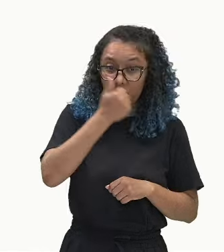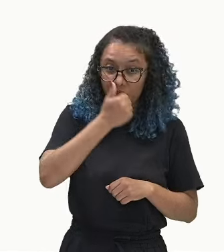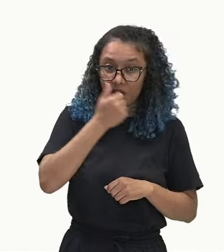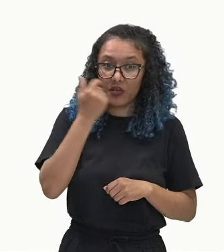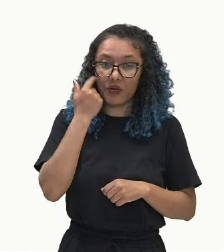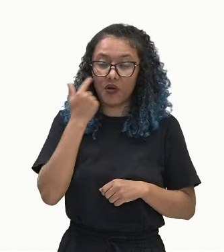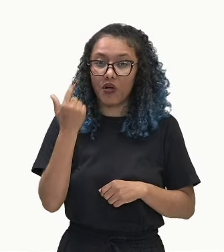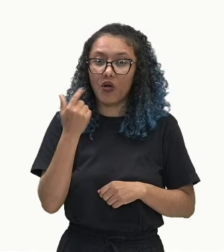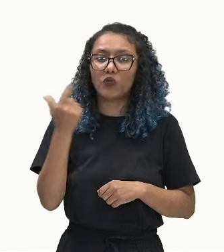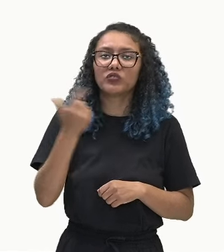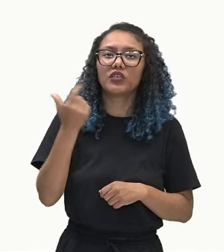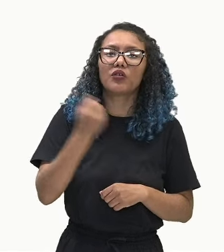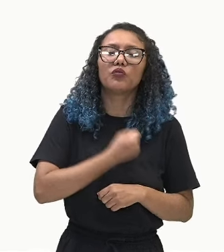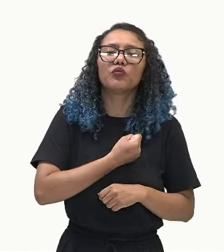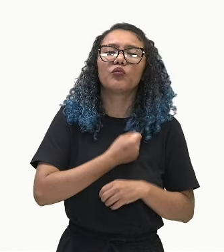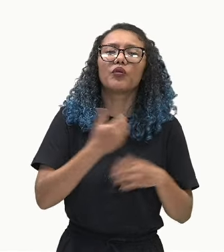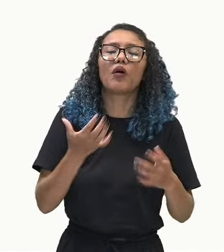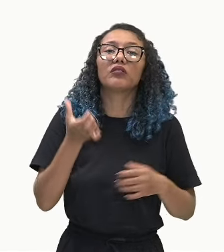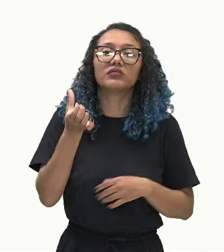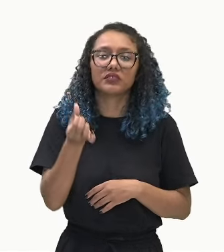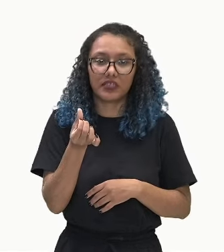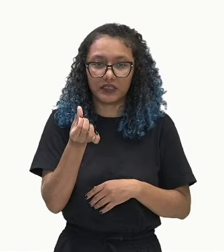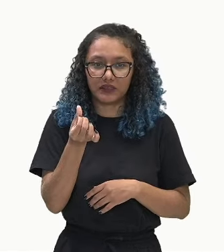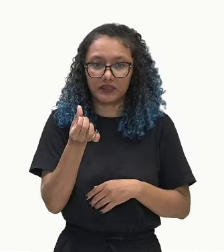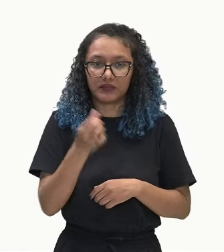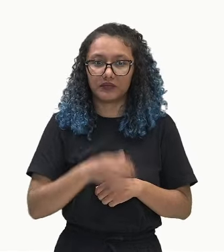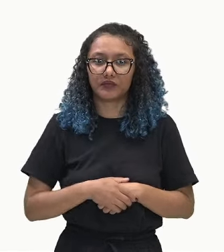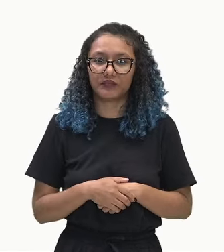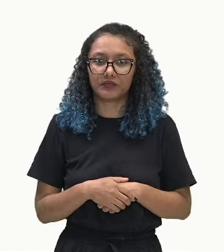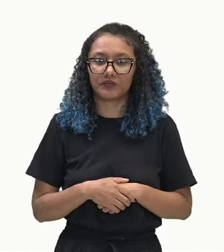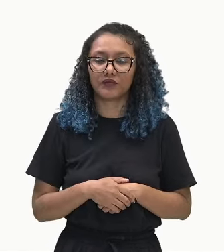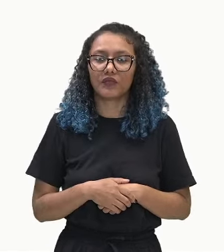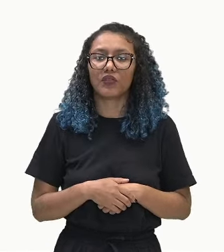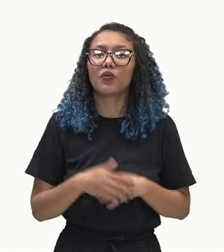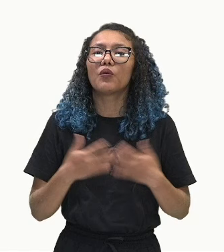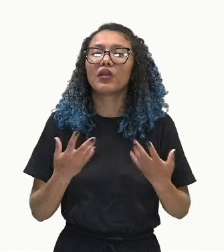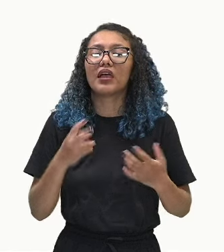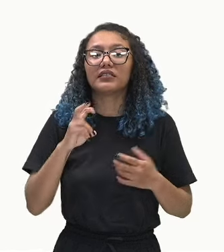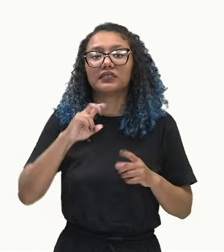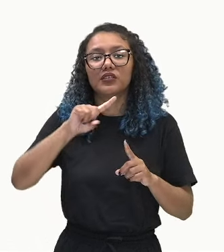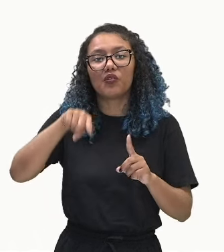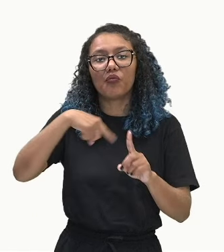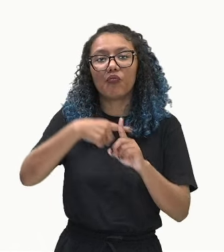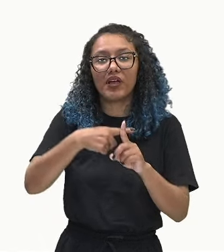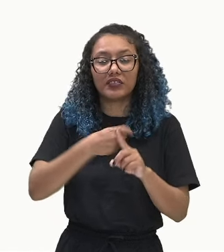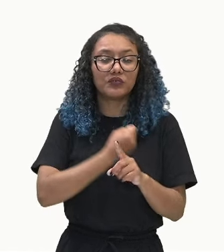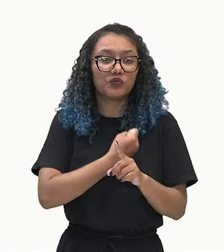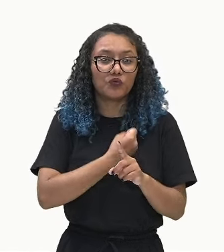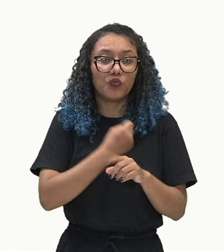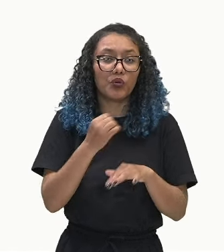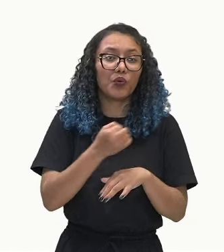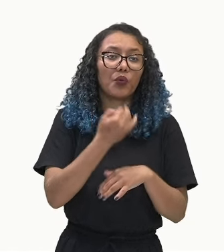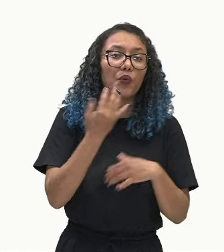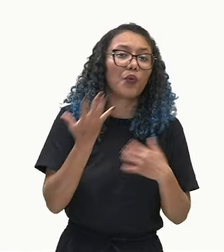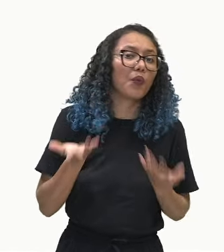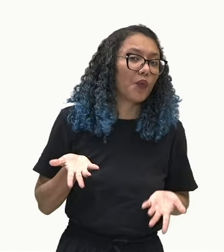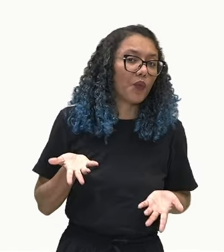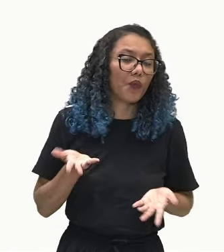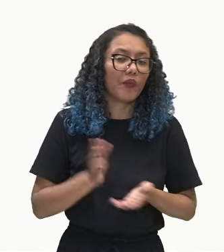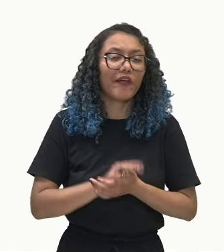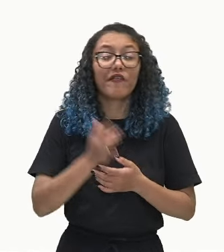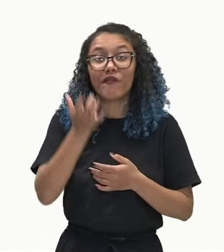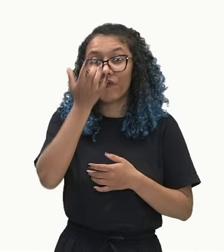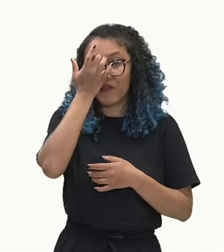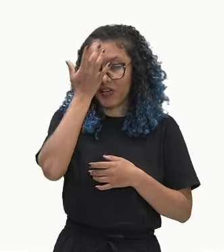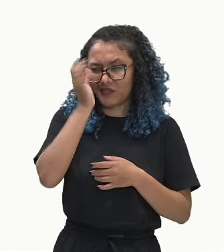o 6, ele é o 5 somado com algum valor. Que valor é esse? Bem fácil da gente